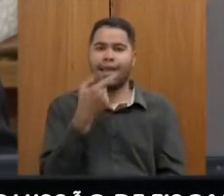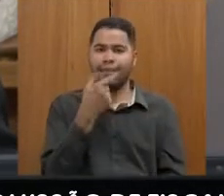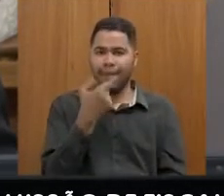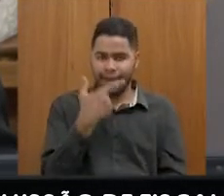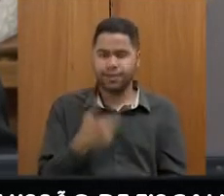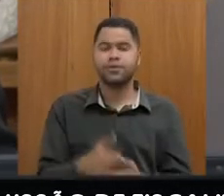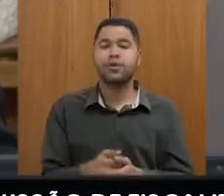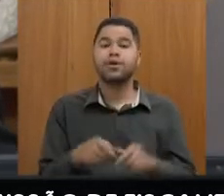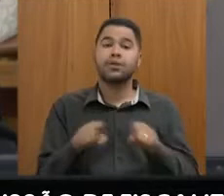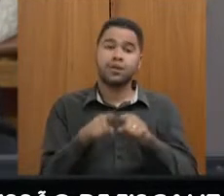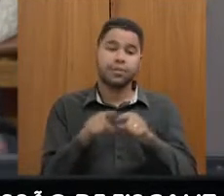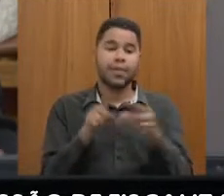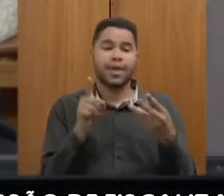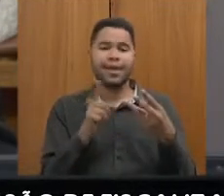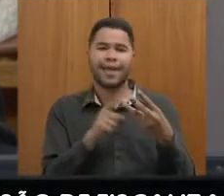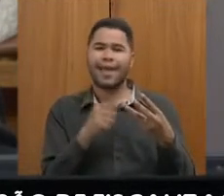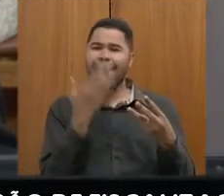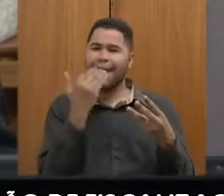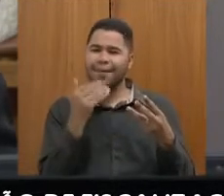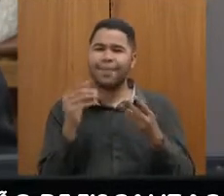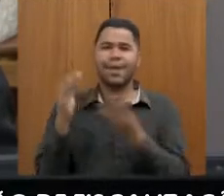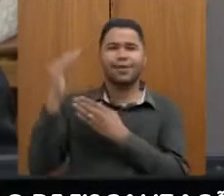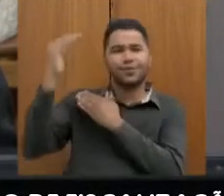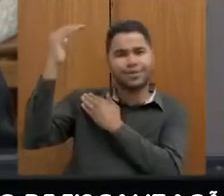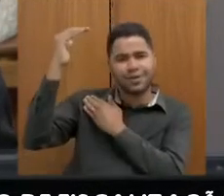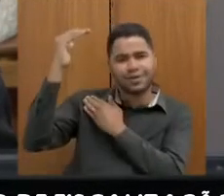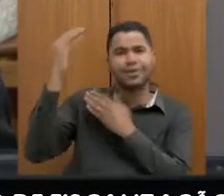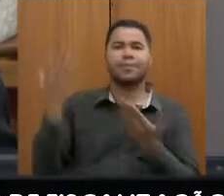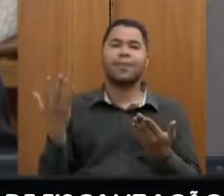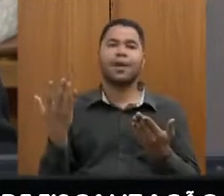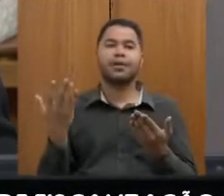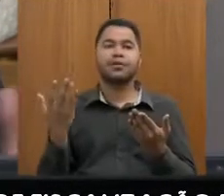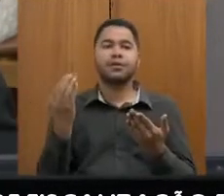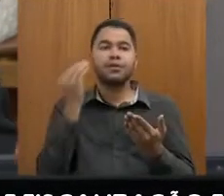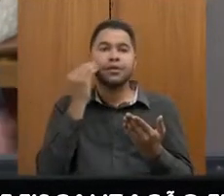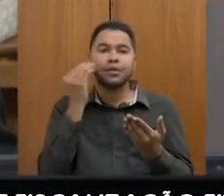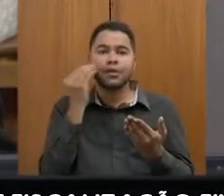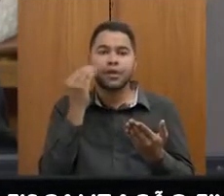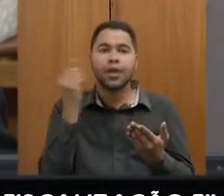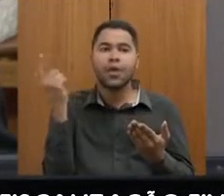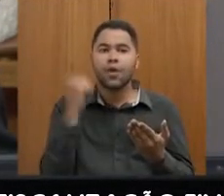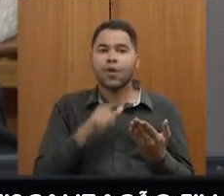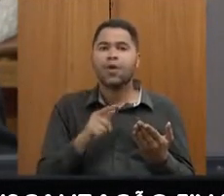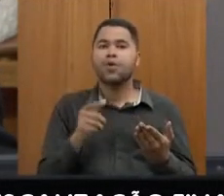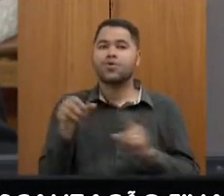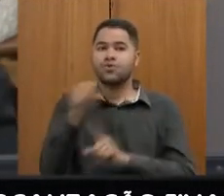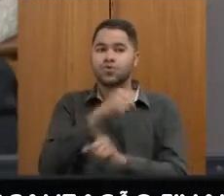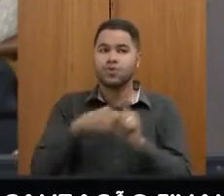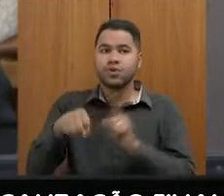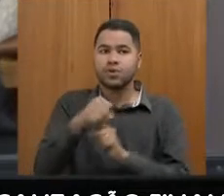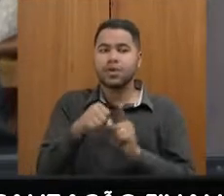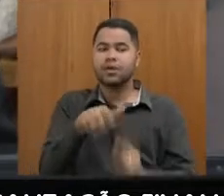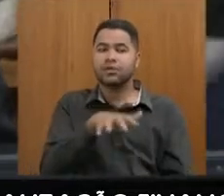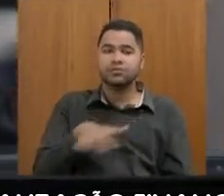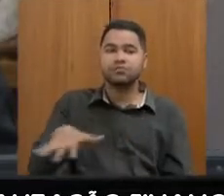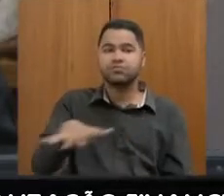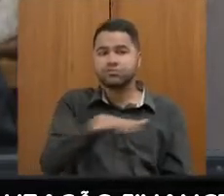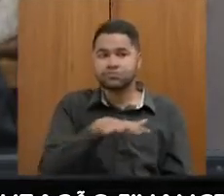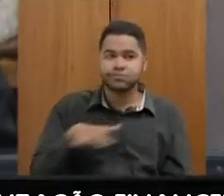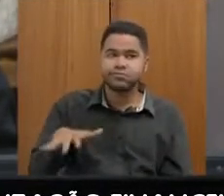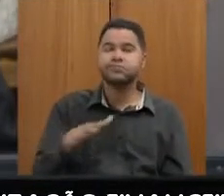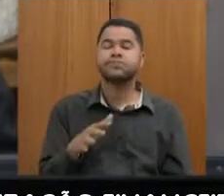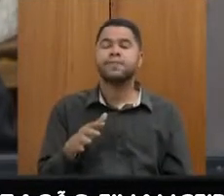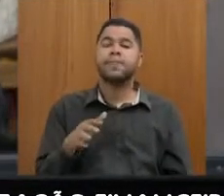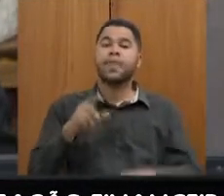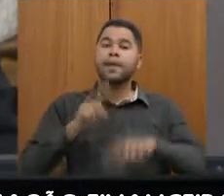depois alimentos, cesta básica, tentar buscar o maior ganho para a sociedade, tendo acesso a onde tem os